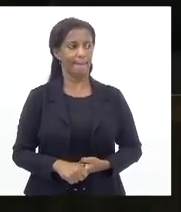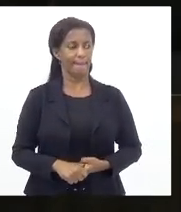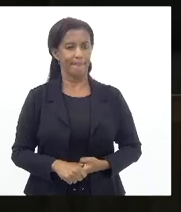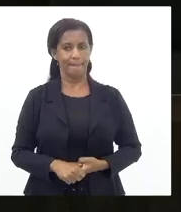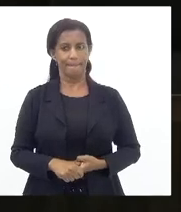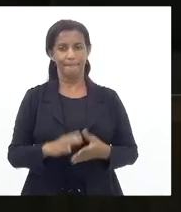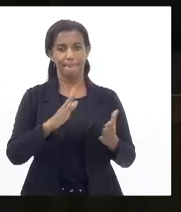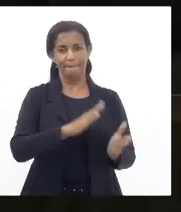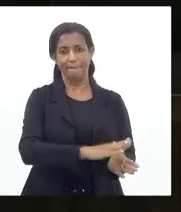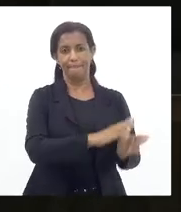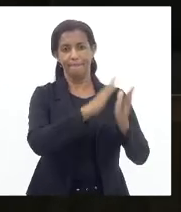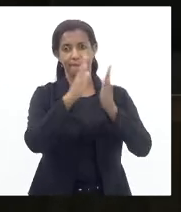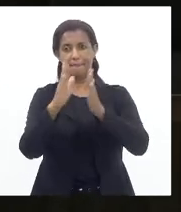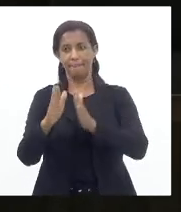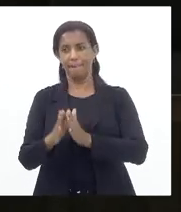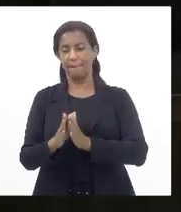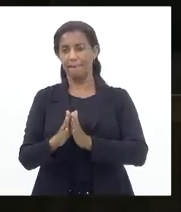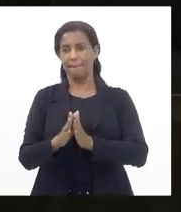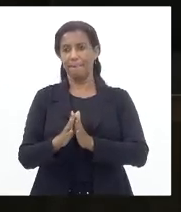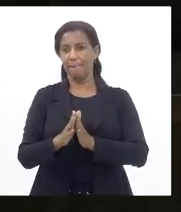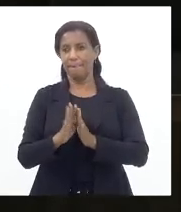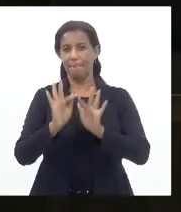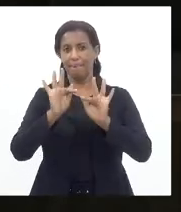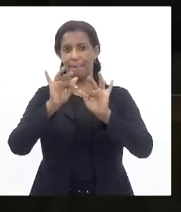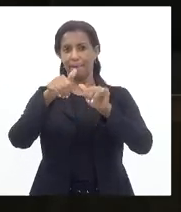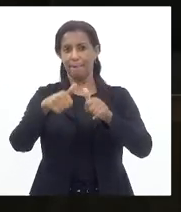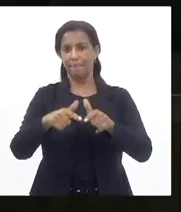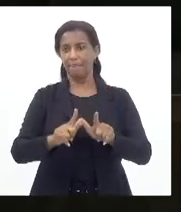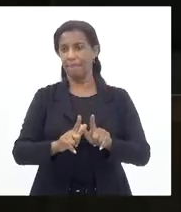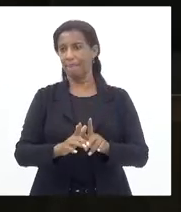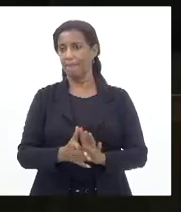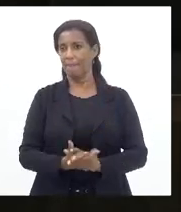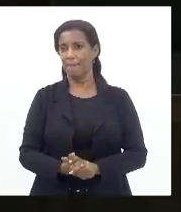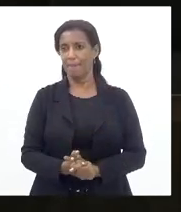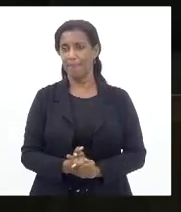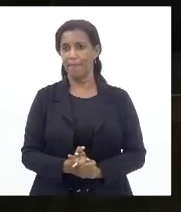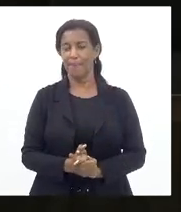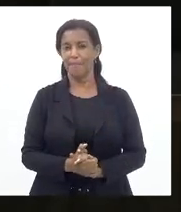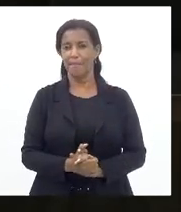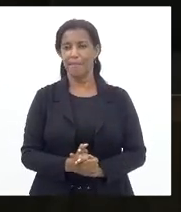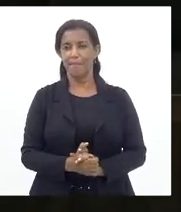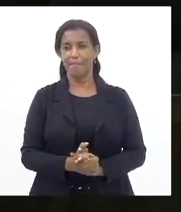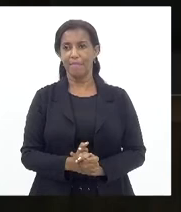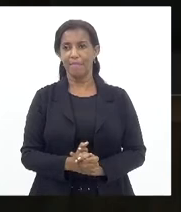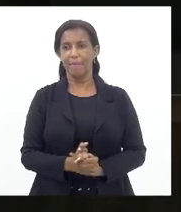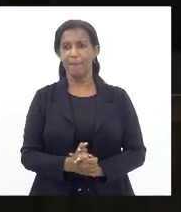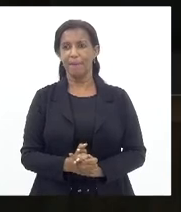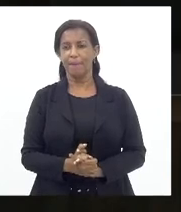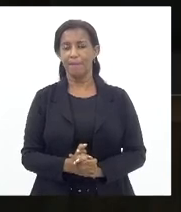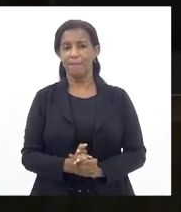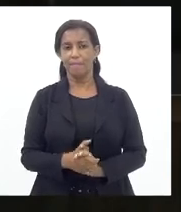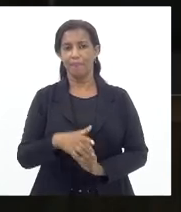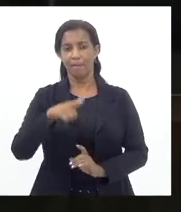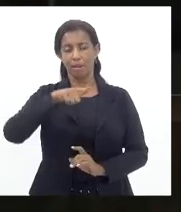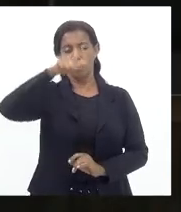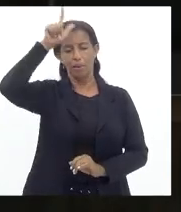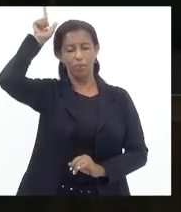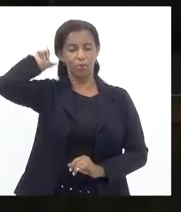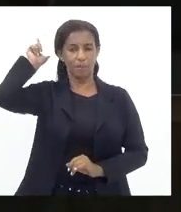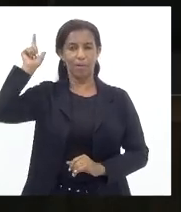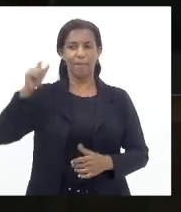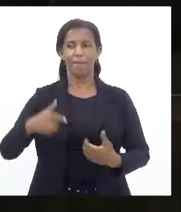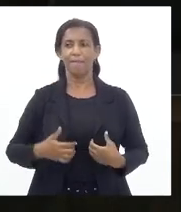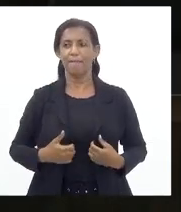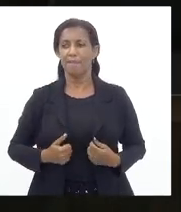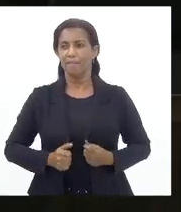Passa-se ao expediente final Primeiro orador escrito É o nobre deputado Luiz Paulo Vossa